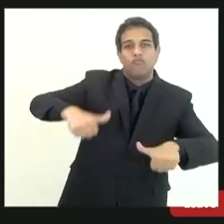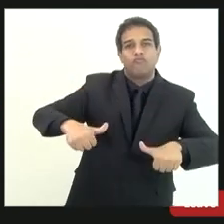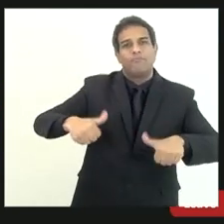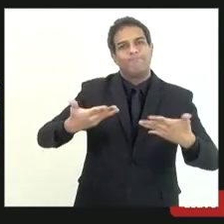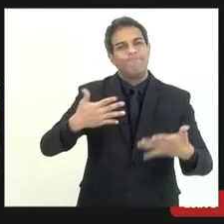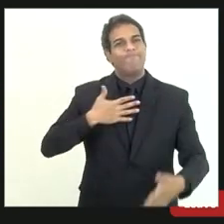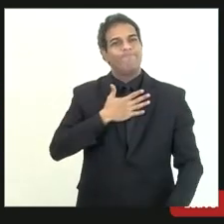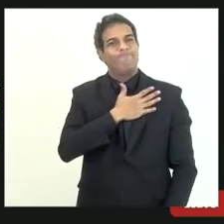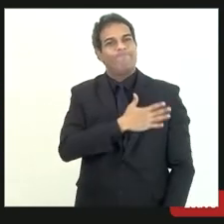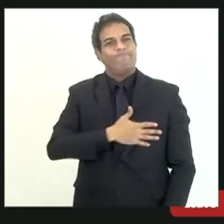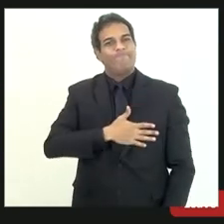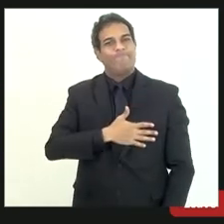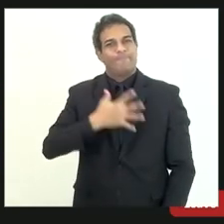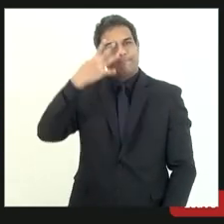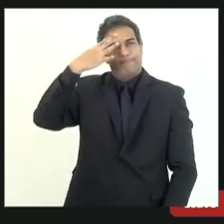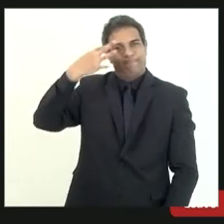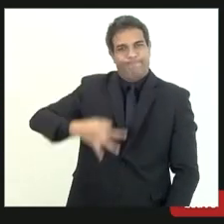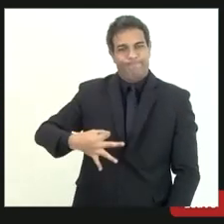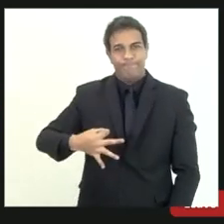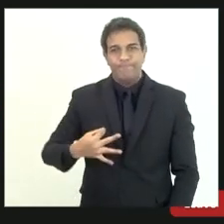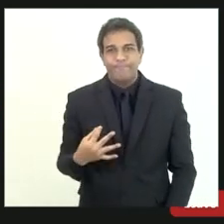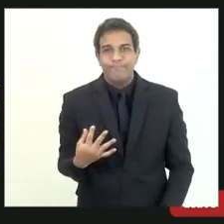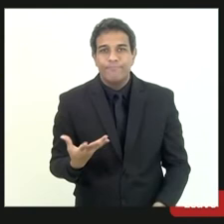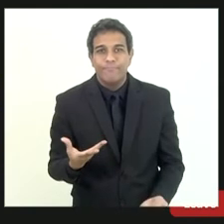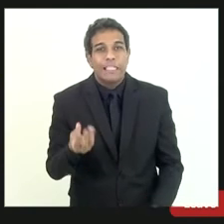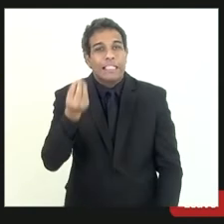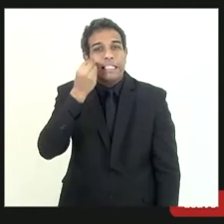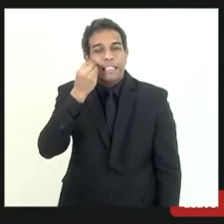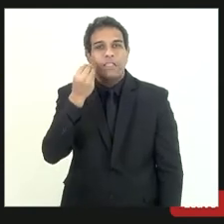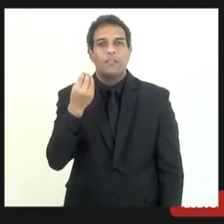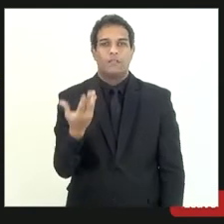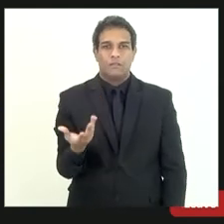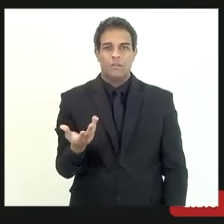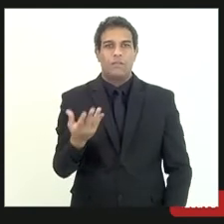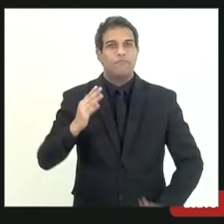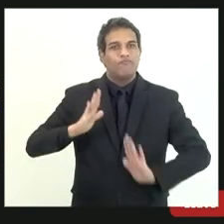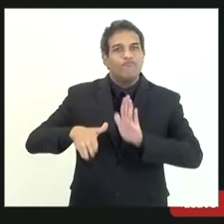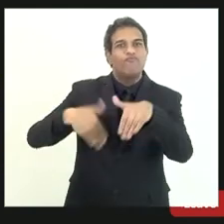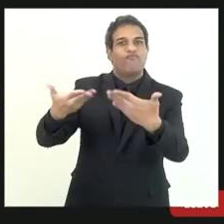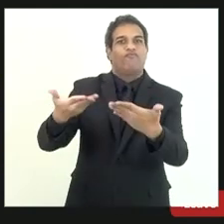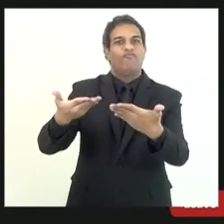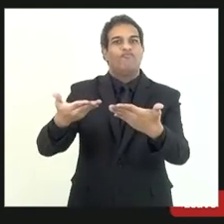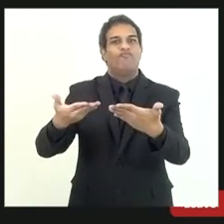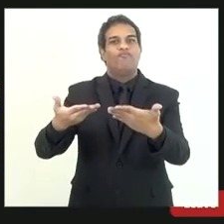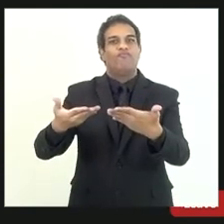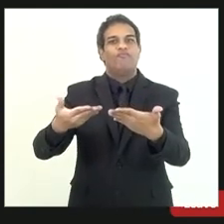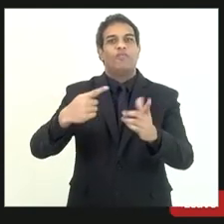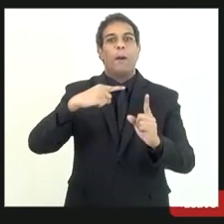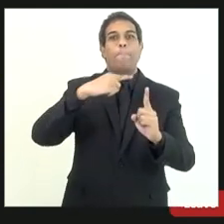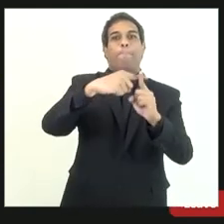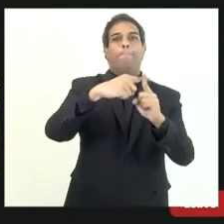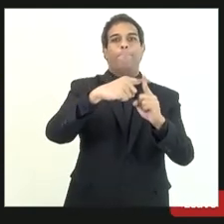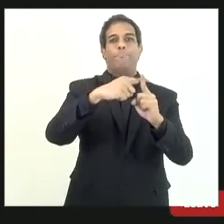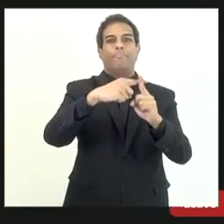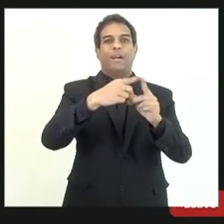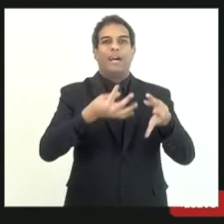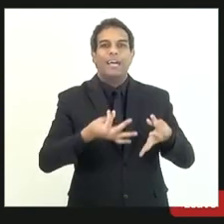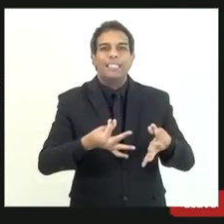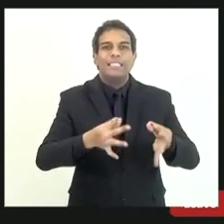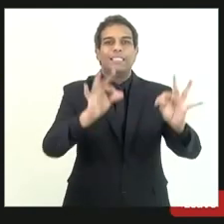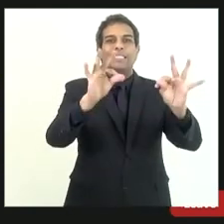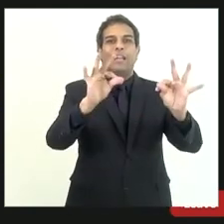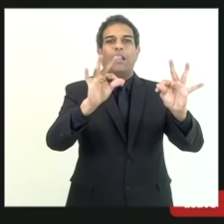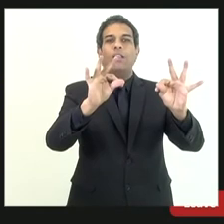gostaria apenas de frisar é que a gente tem conseguido avanços significativos na parte de tecnologia da